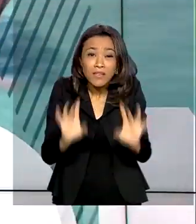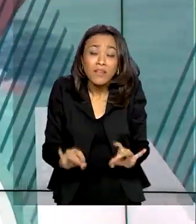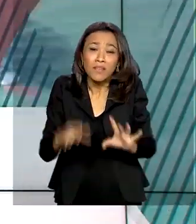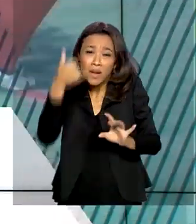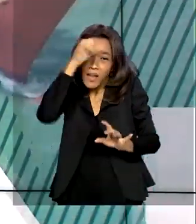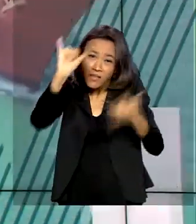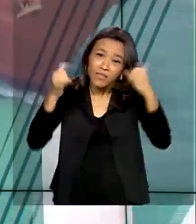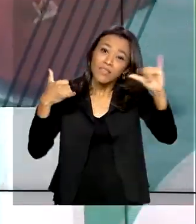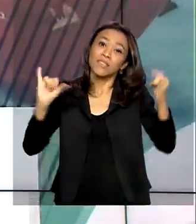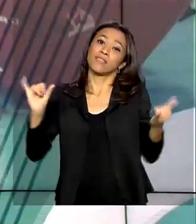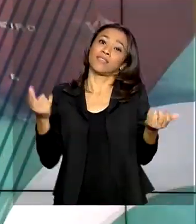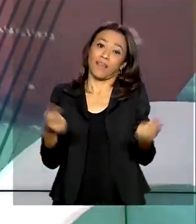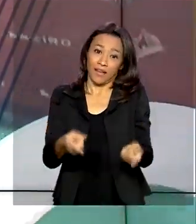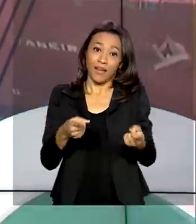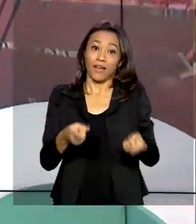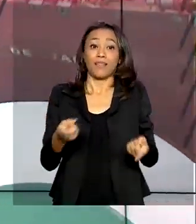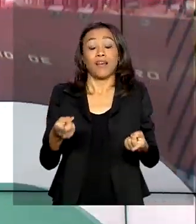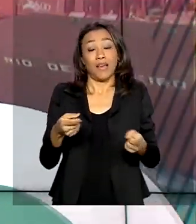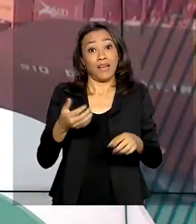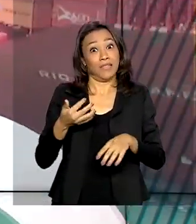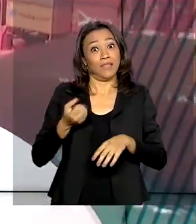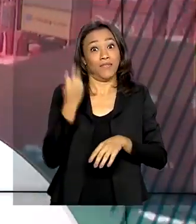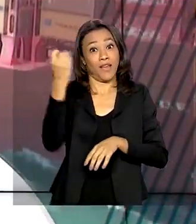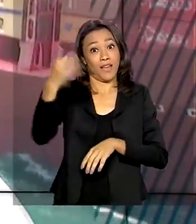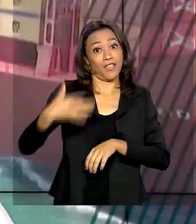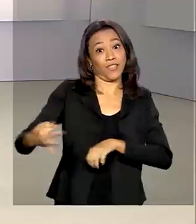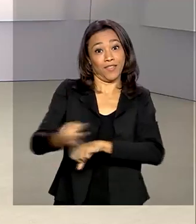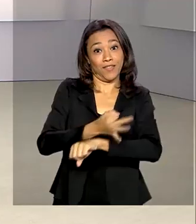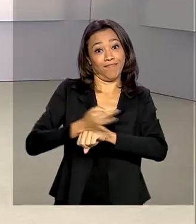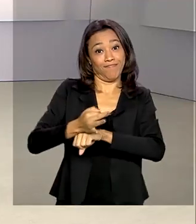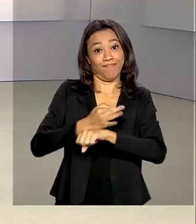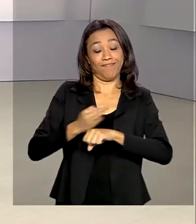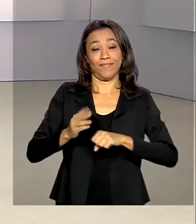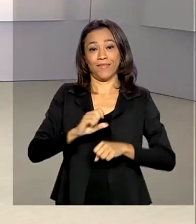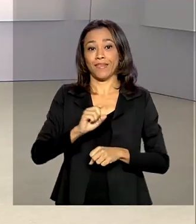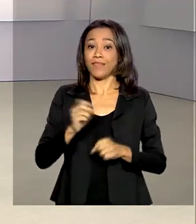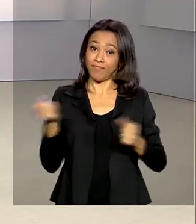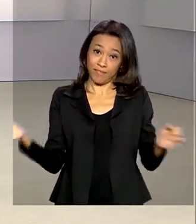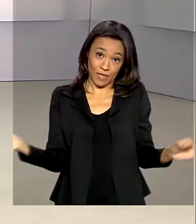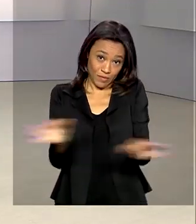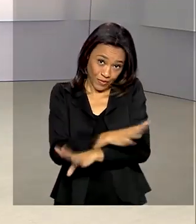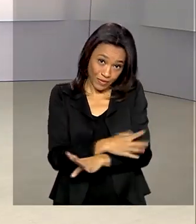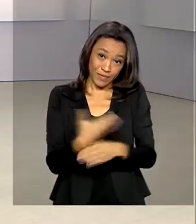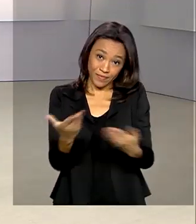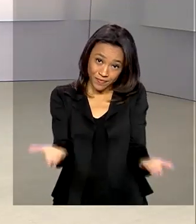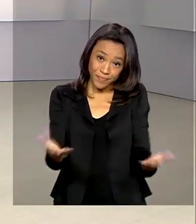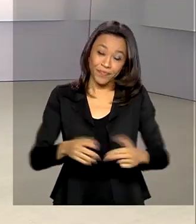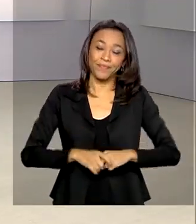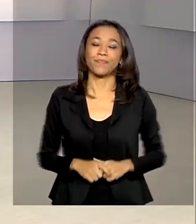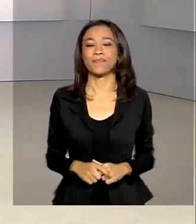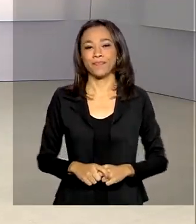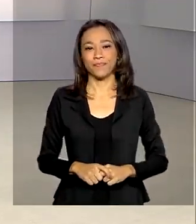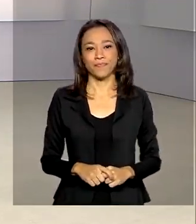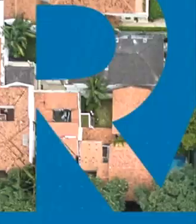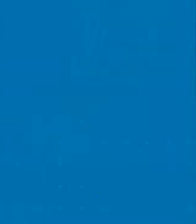nas viagens que antecedem o feriado da Semana Santa. A gente fica por aqui. Até a próxima edição.